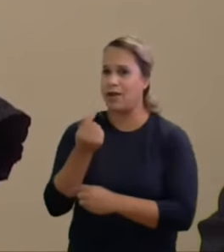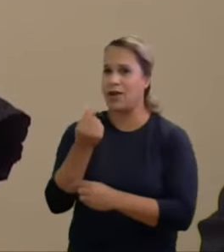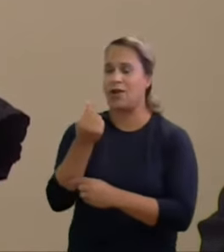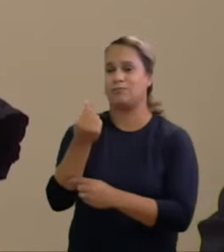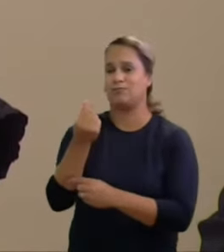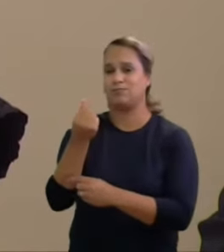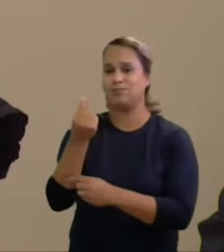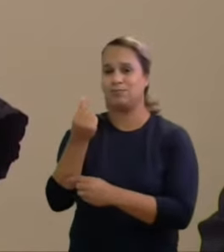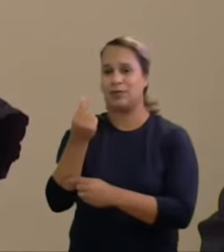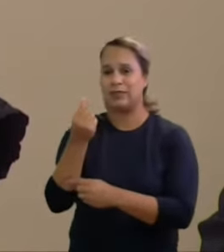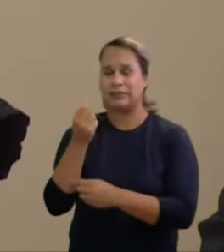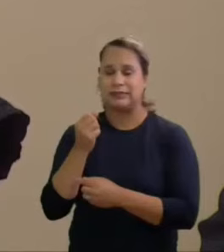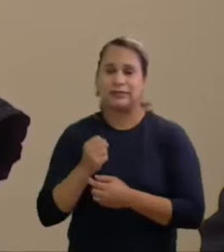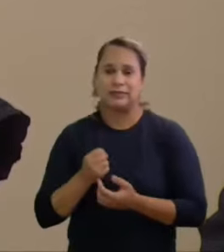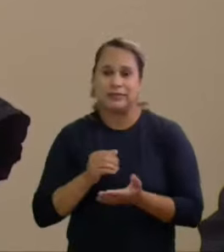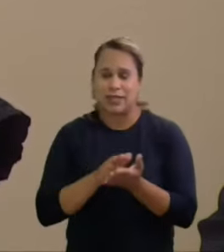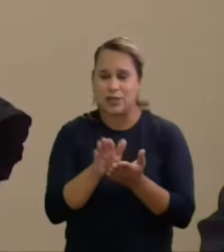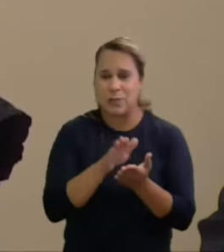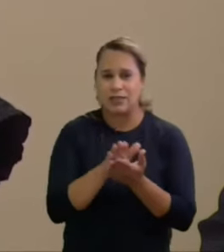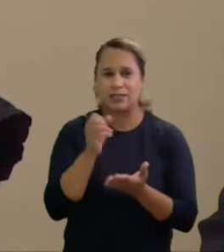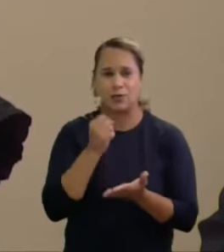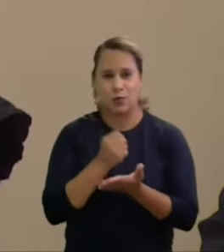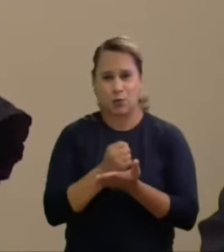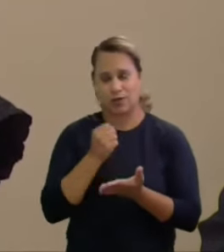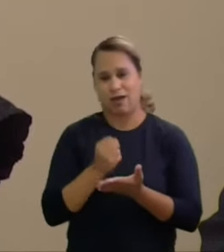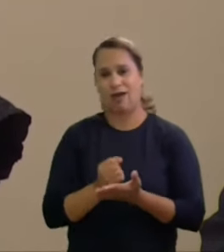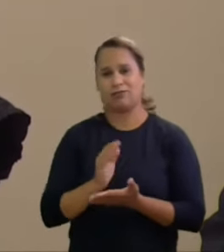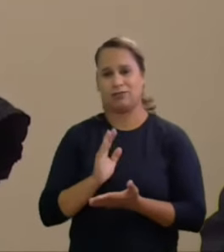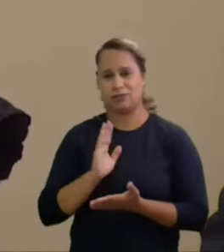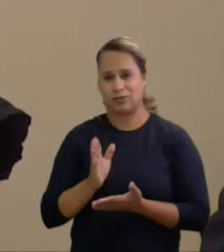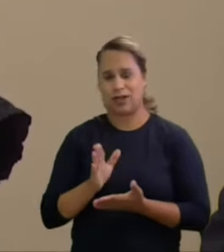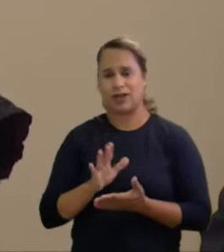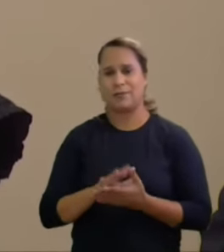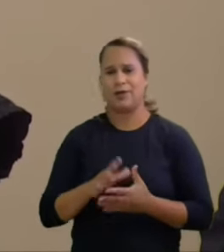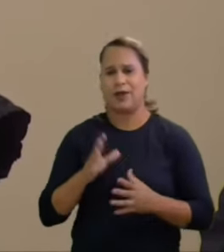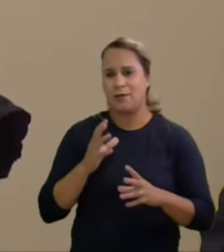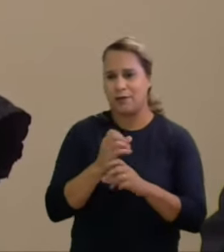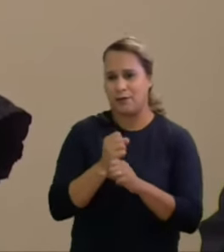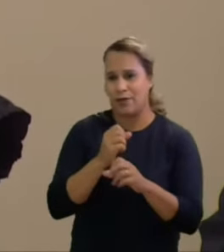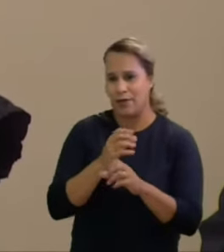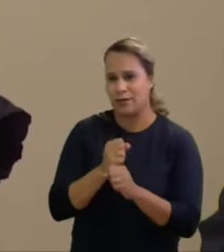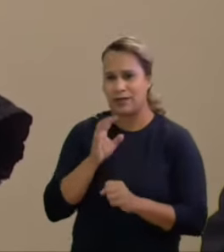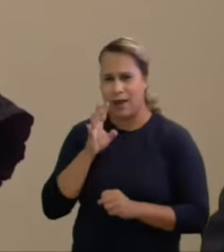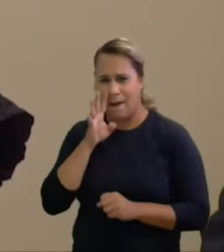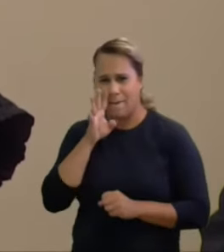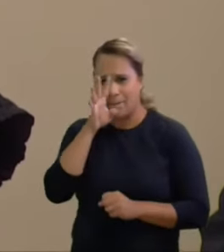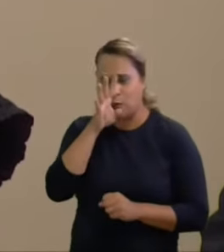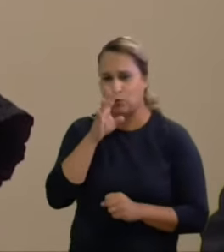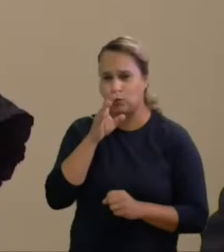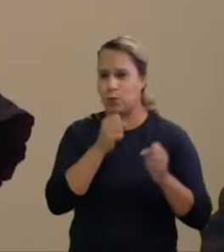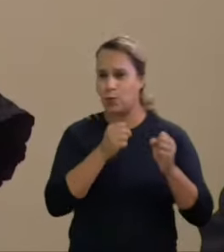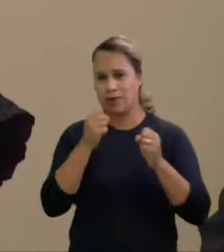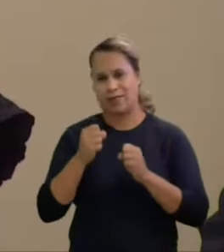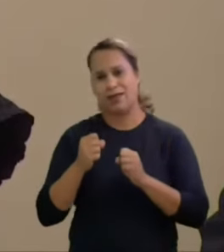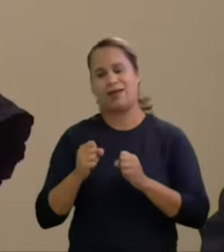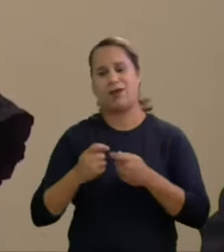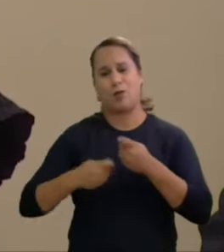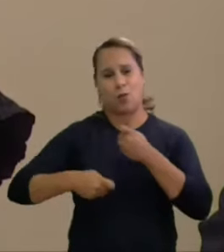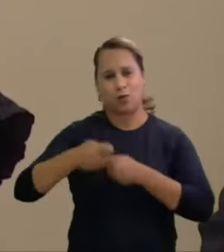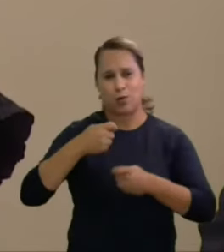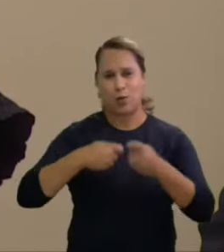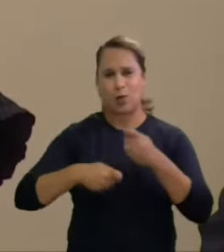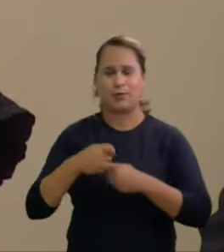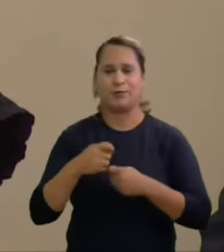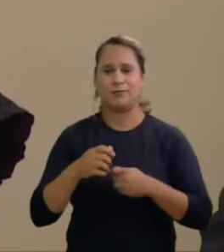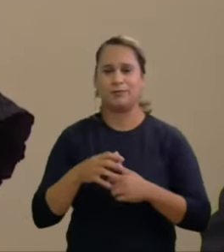contratadas para fins de aferição do abuso do poder econômico a partir da definição das atividades empreendidas